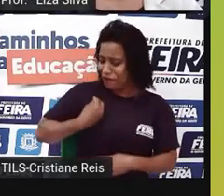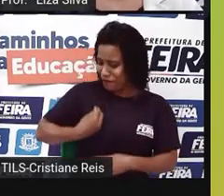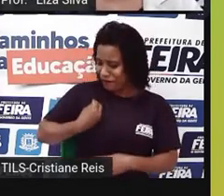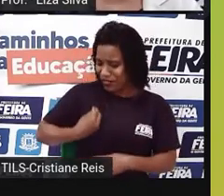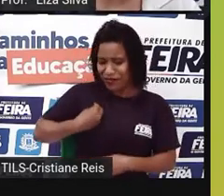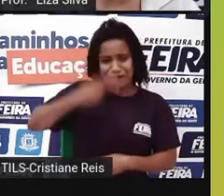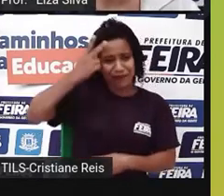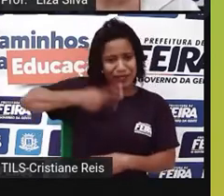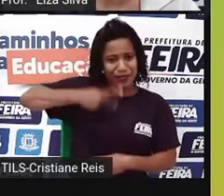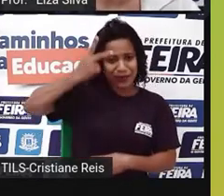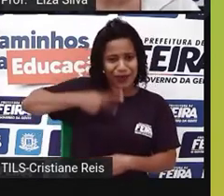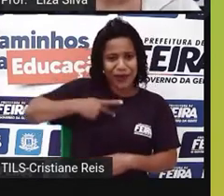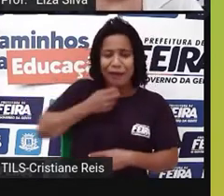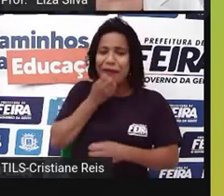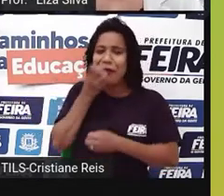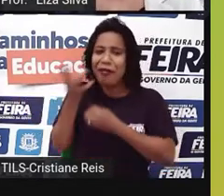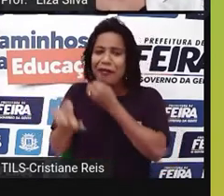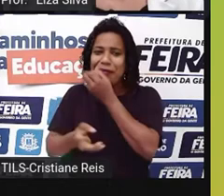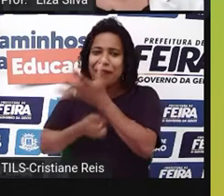sua vida pessoal.